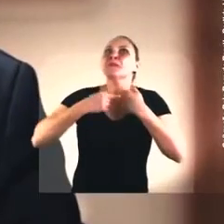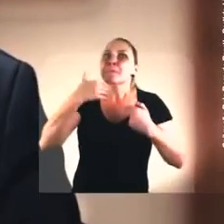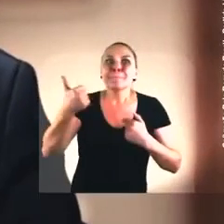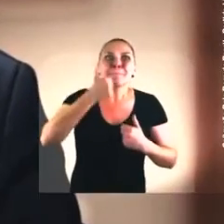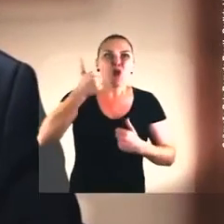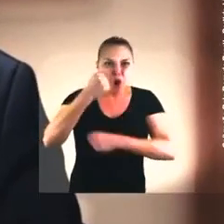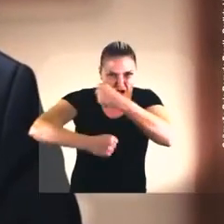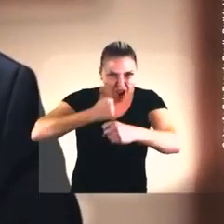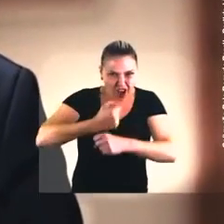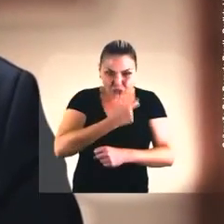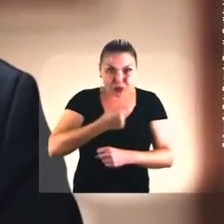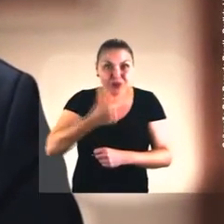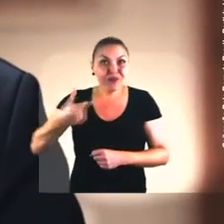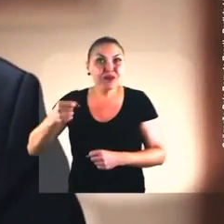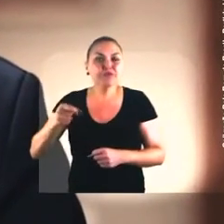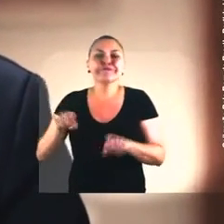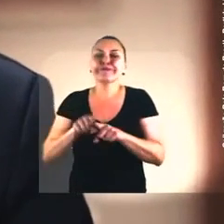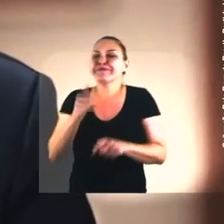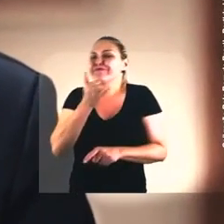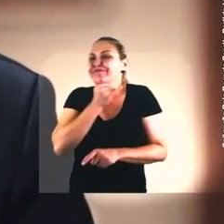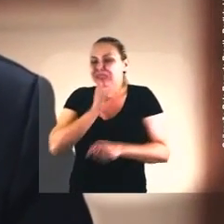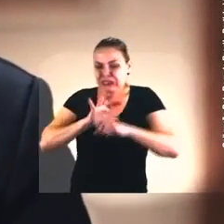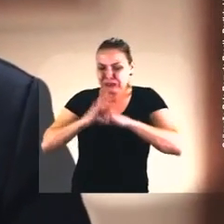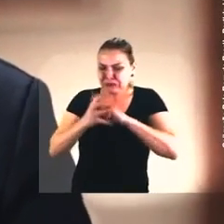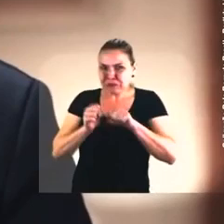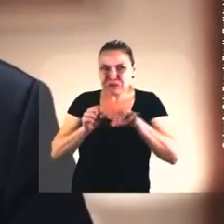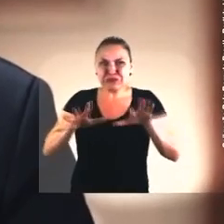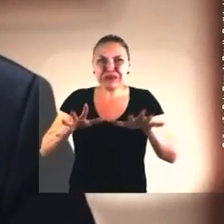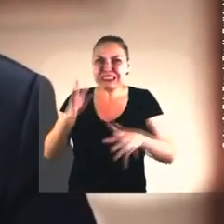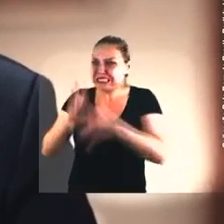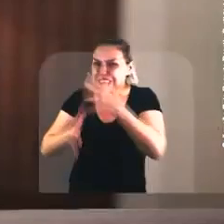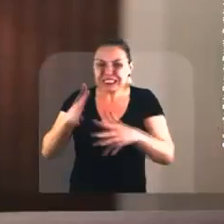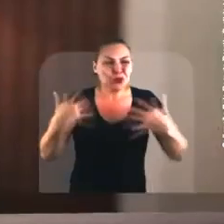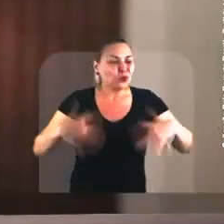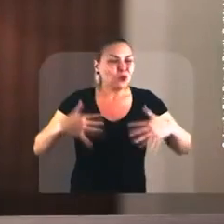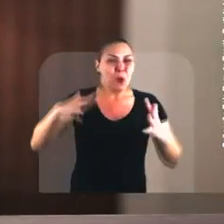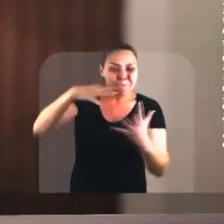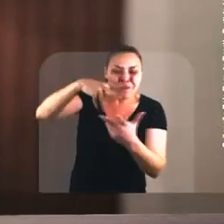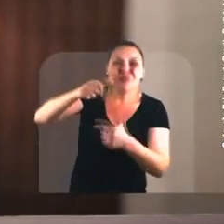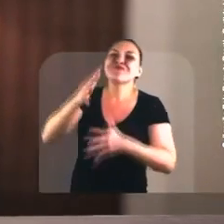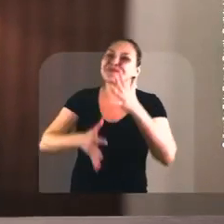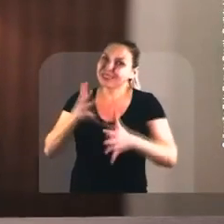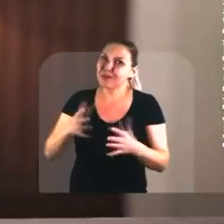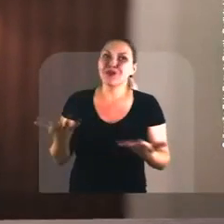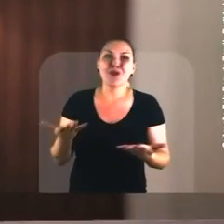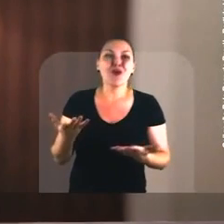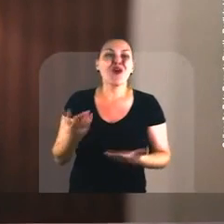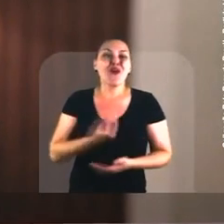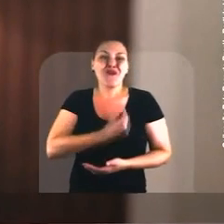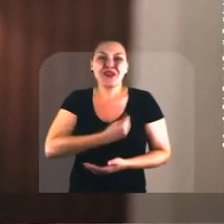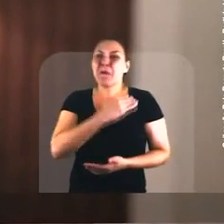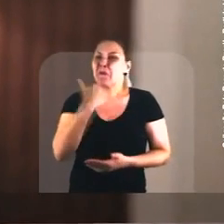2020 Lamentavelmente também Uma pandemia Que abalou a todos no mundo todo Além das vidas